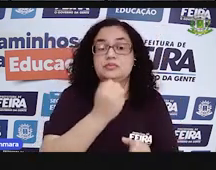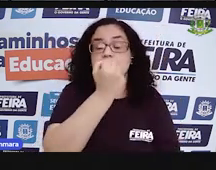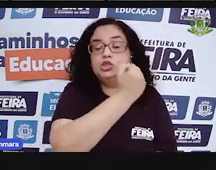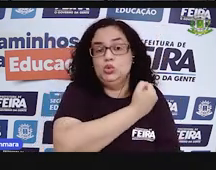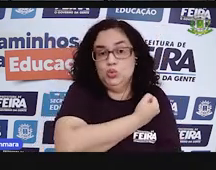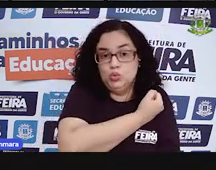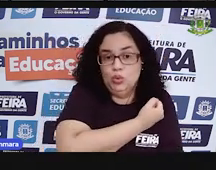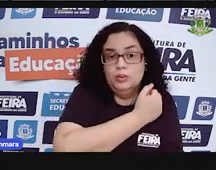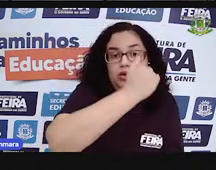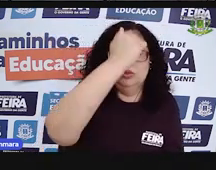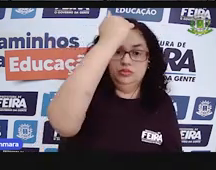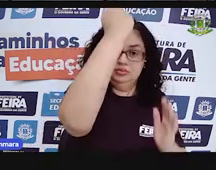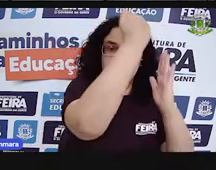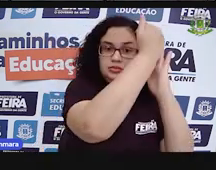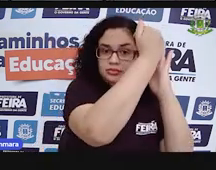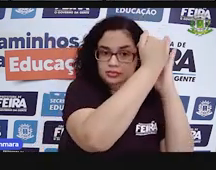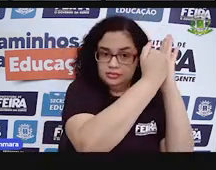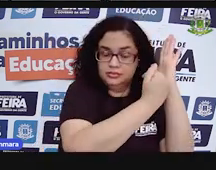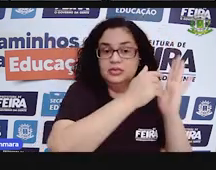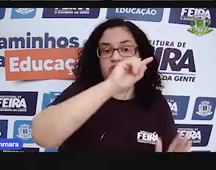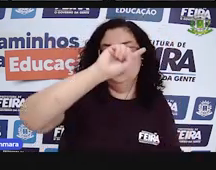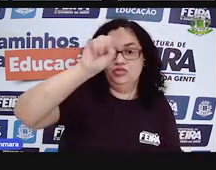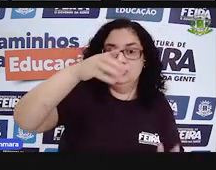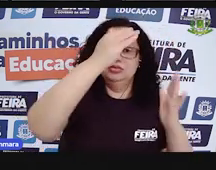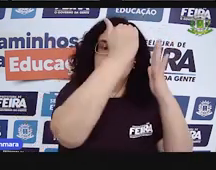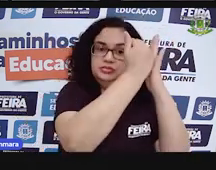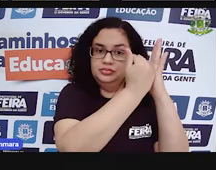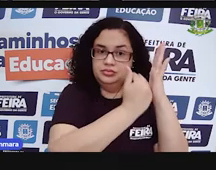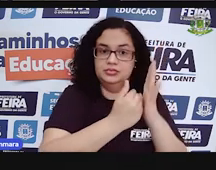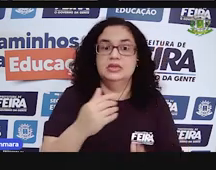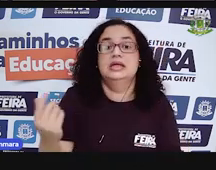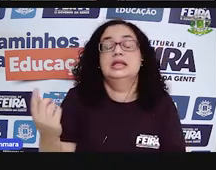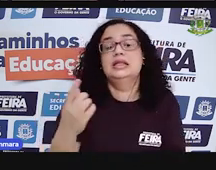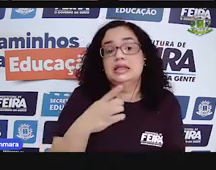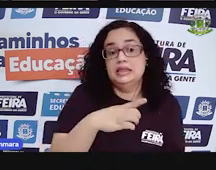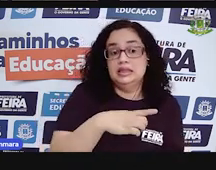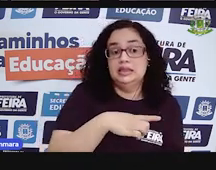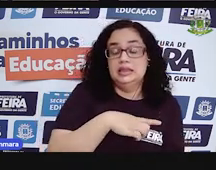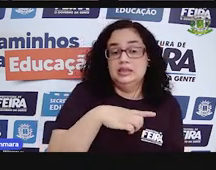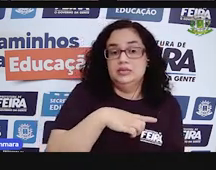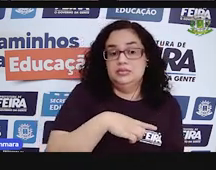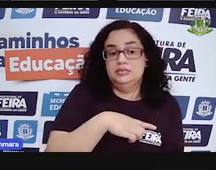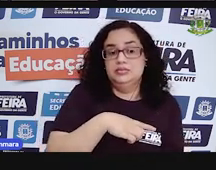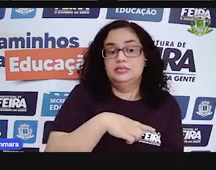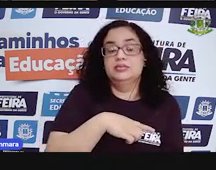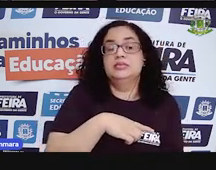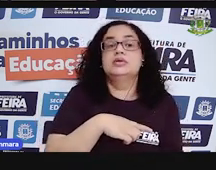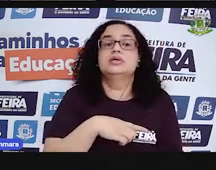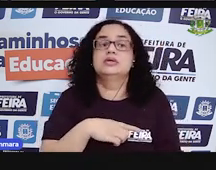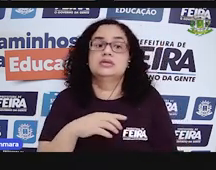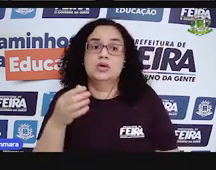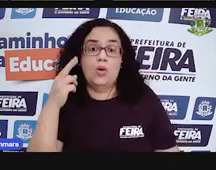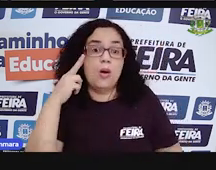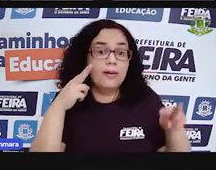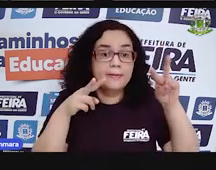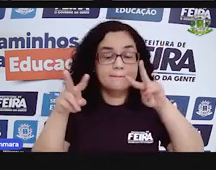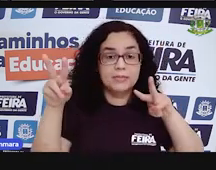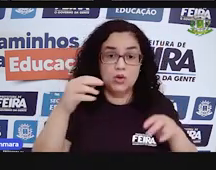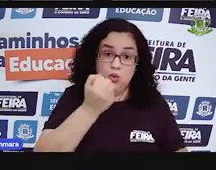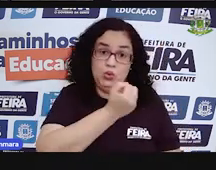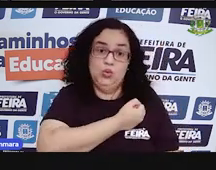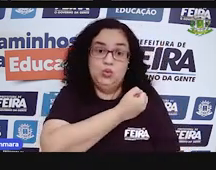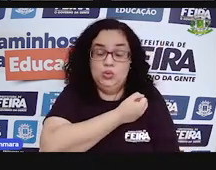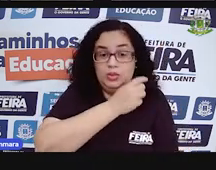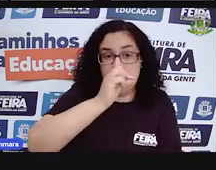número embaixo de número e vírgula embaixo de vírgula. Só que aqui tem um detalhe, né? Aqui tem que ter um detalhe. O número maior